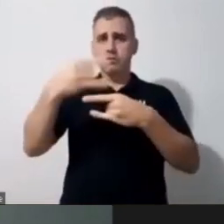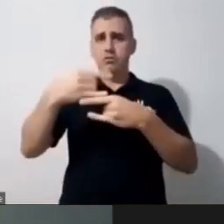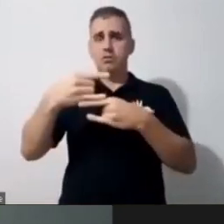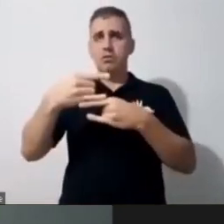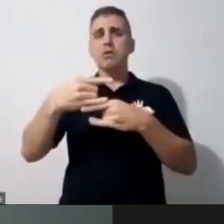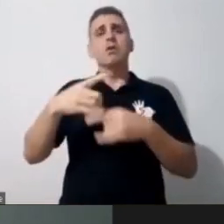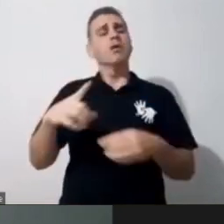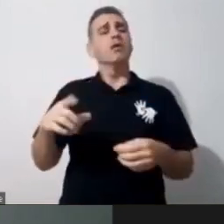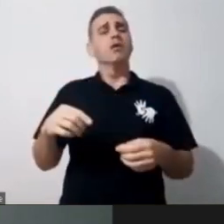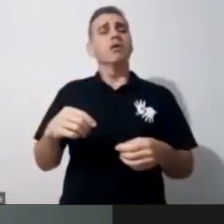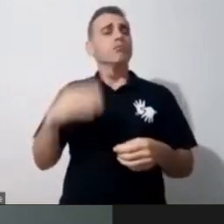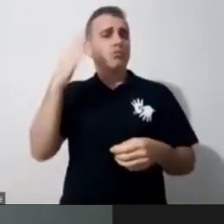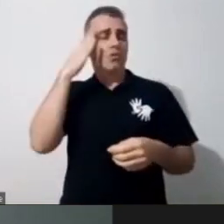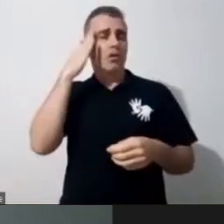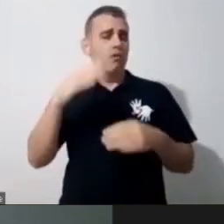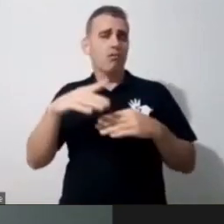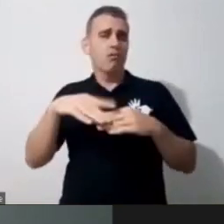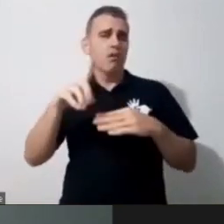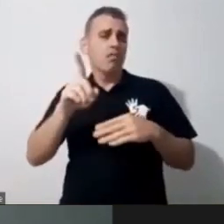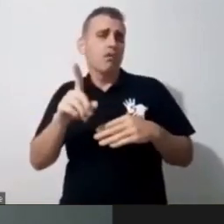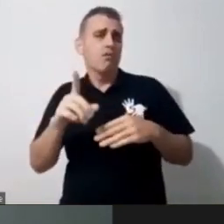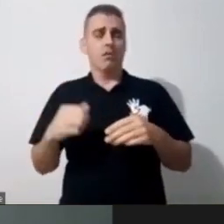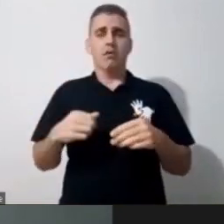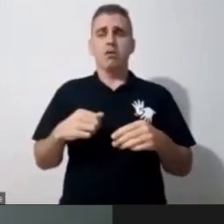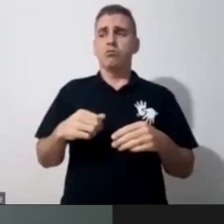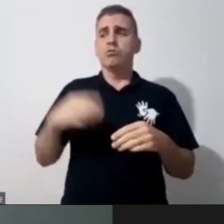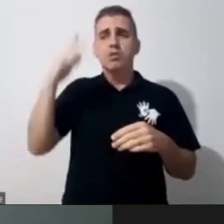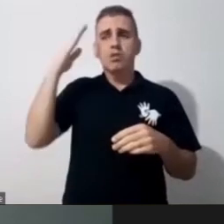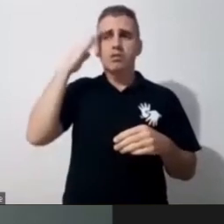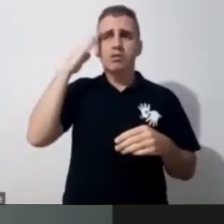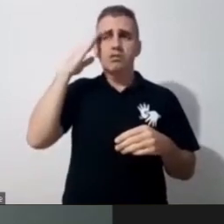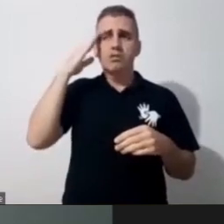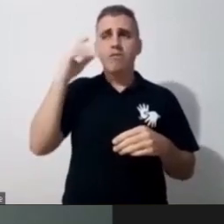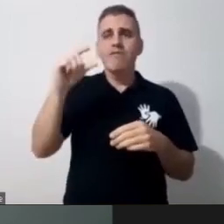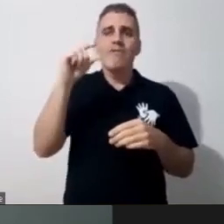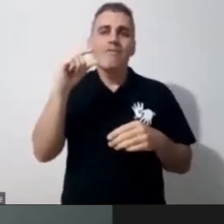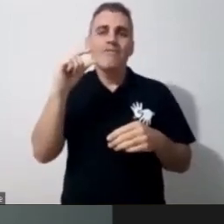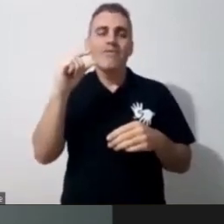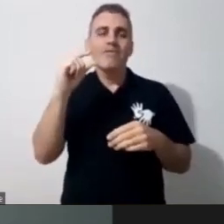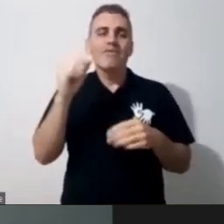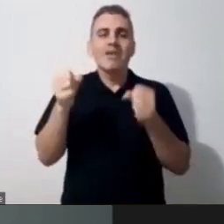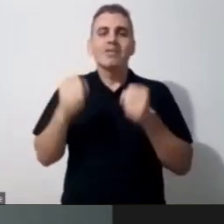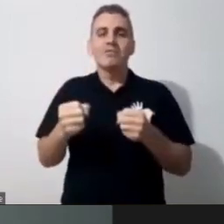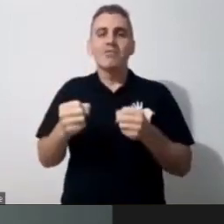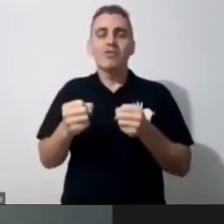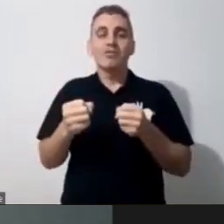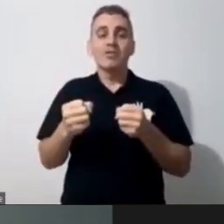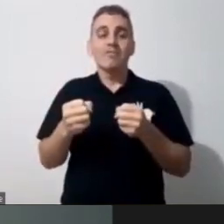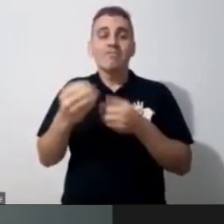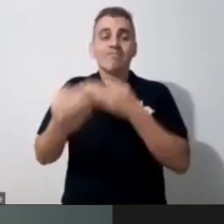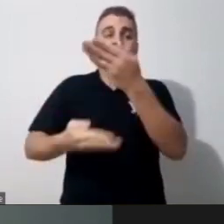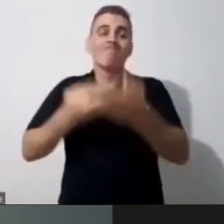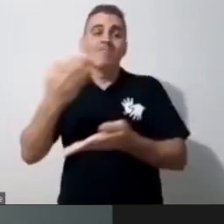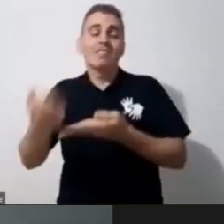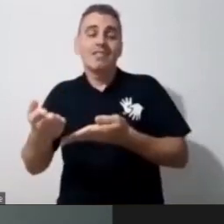para novos olhares, né, para novas oportunidades, para essa inspiração que muitas vezes está um pouco sem descobrir,